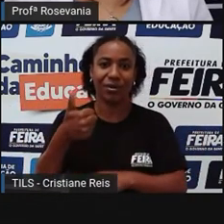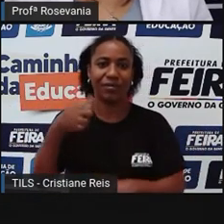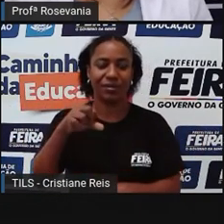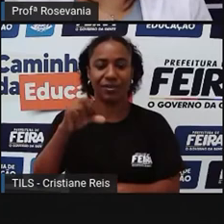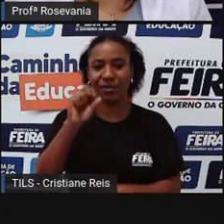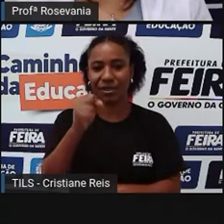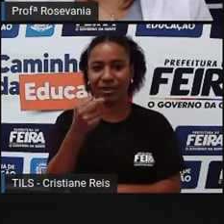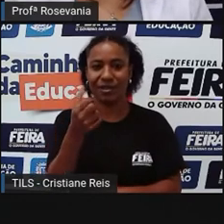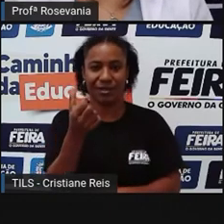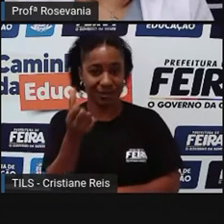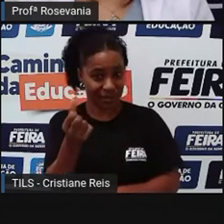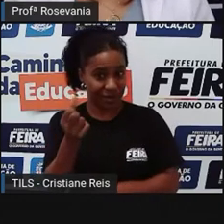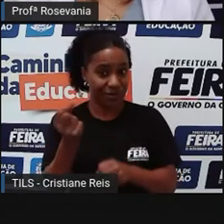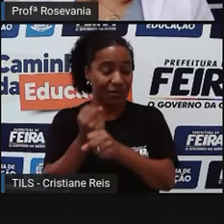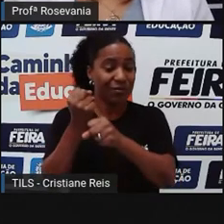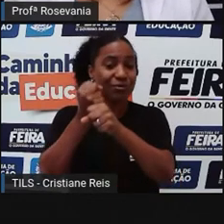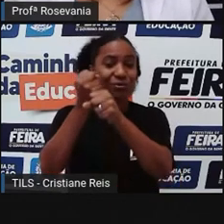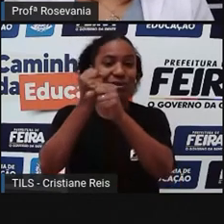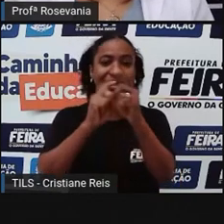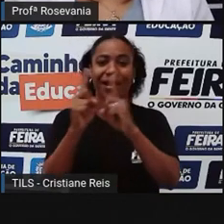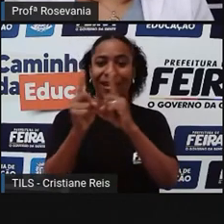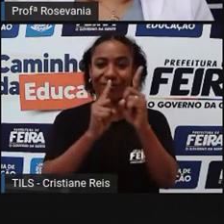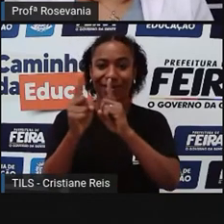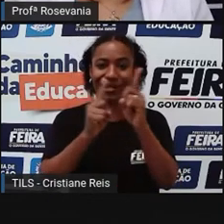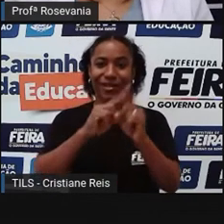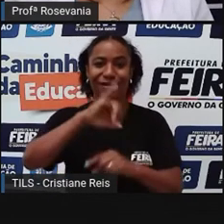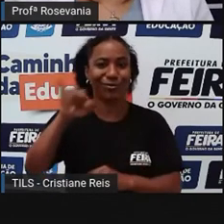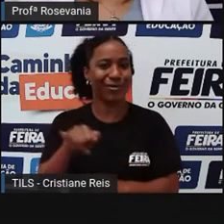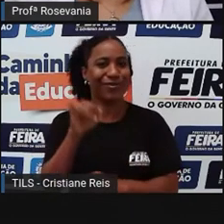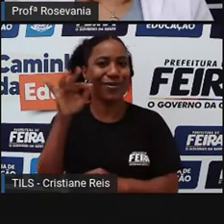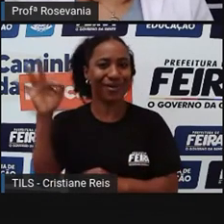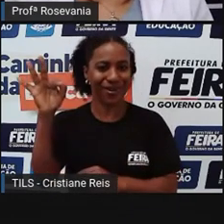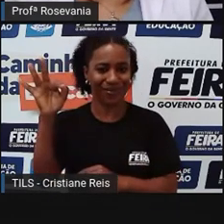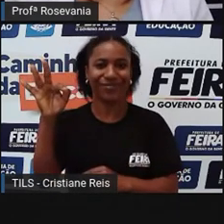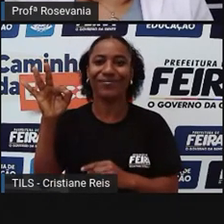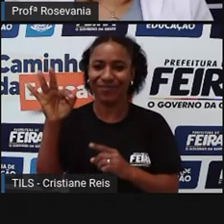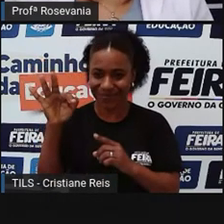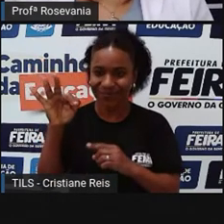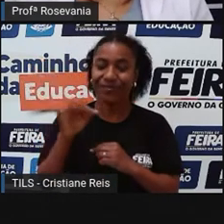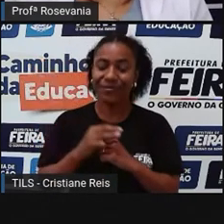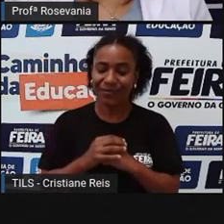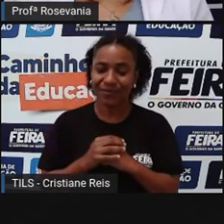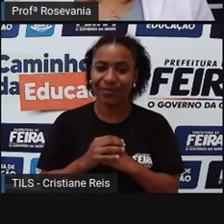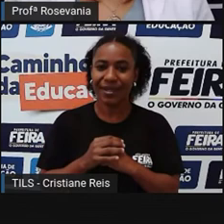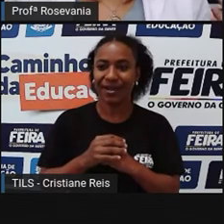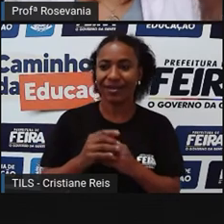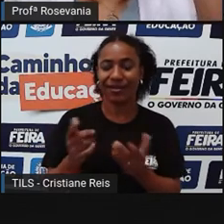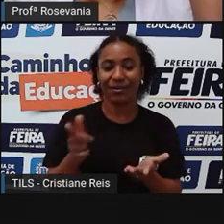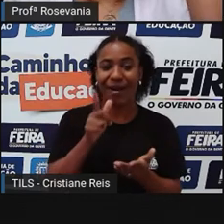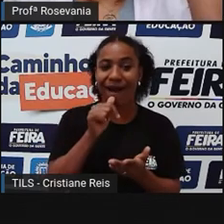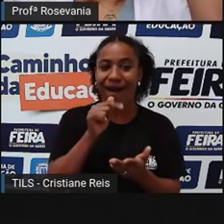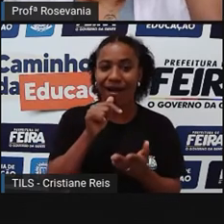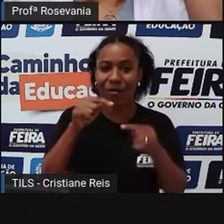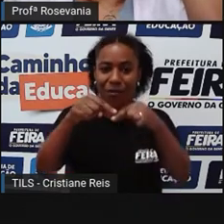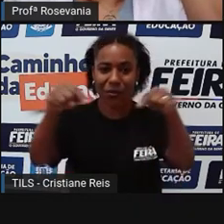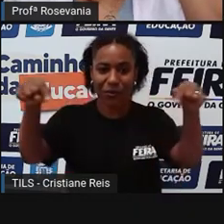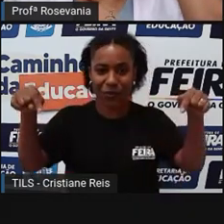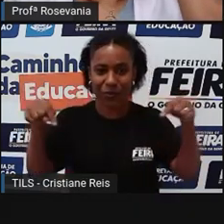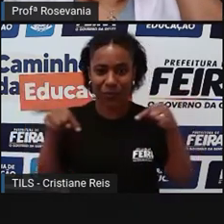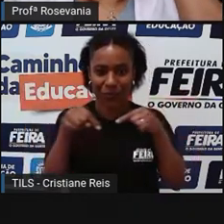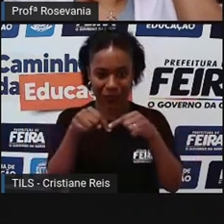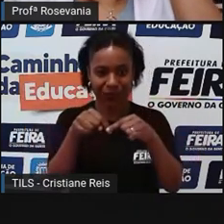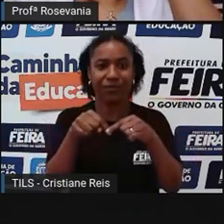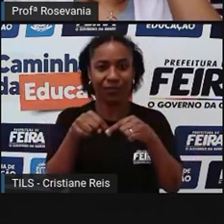lagoa em duas partes, uma dessas, dessas partes, ou melhor, a parte, é, uma parte do